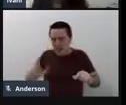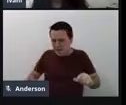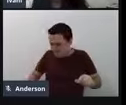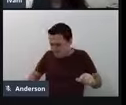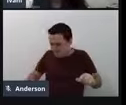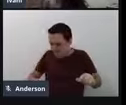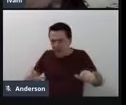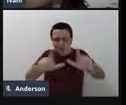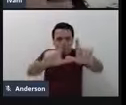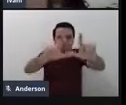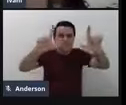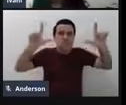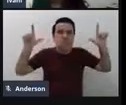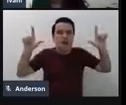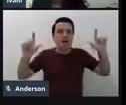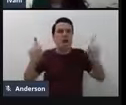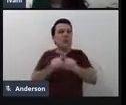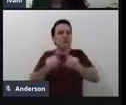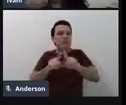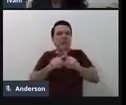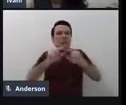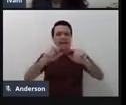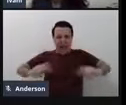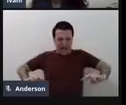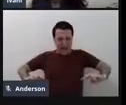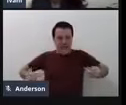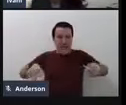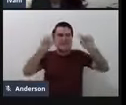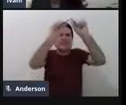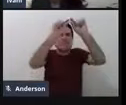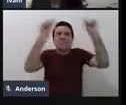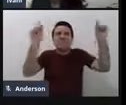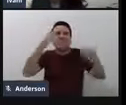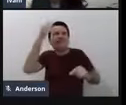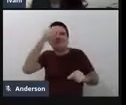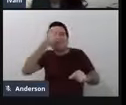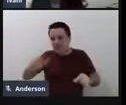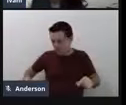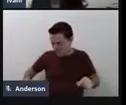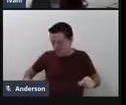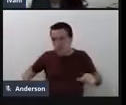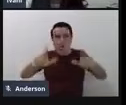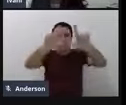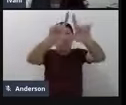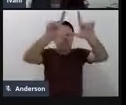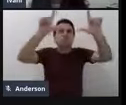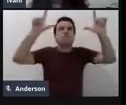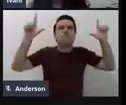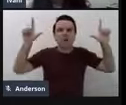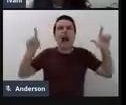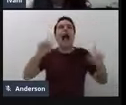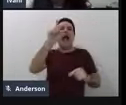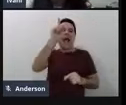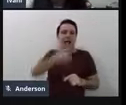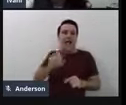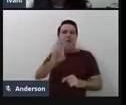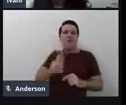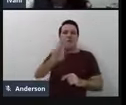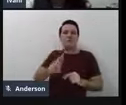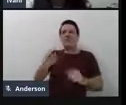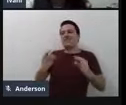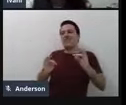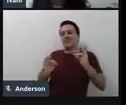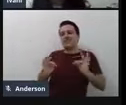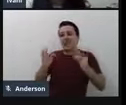link da internet onde ele está fazendo a pesquisa, isso, sim, é um recurso de tecnologia assistiva, né? Mas o computador